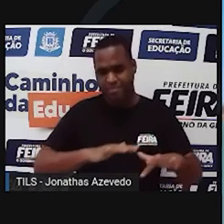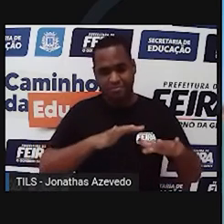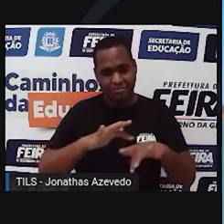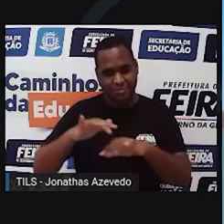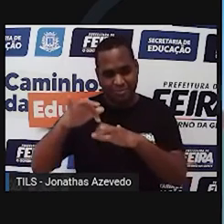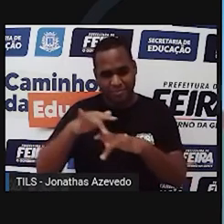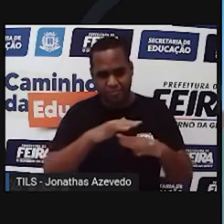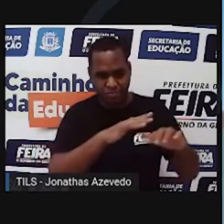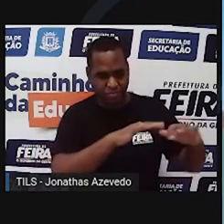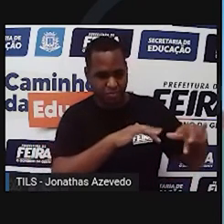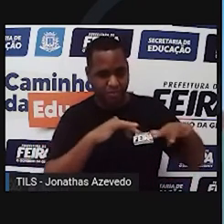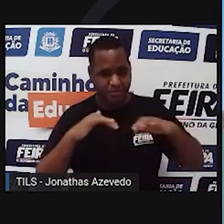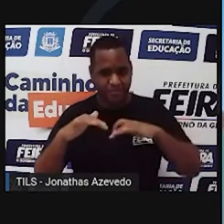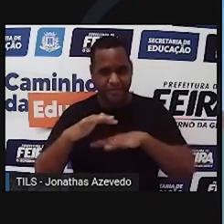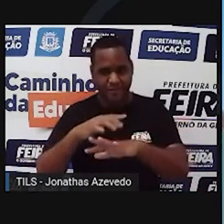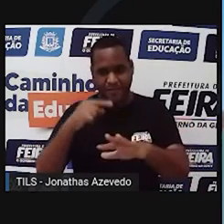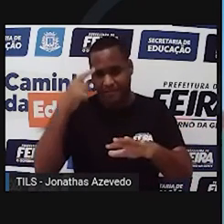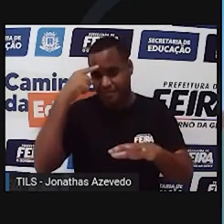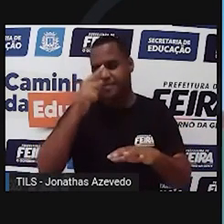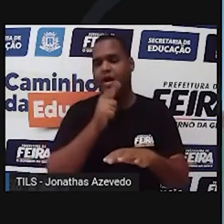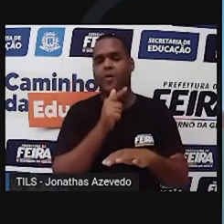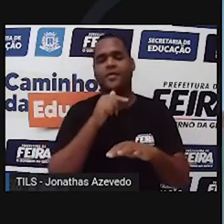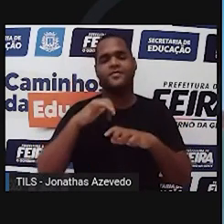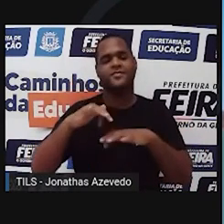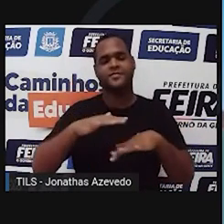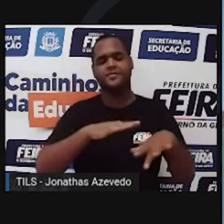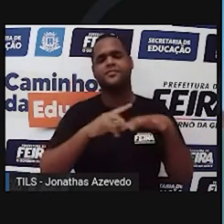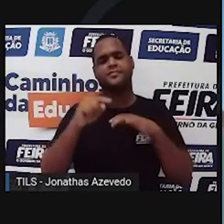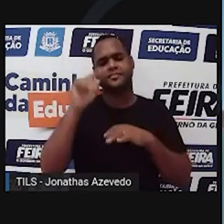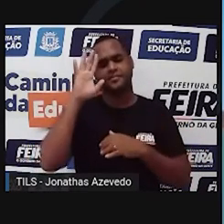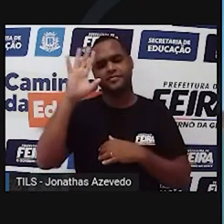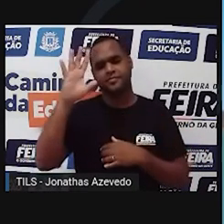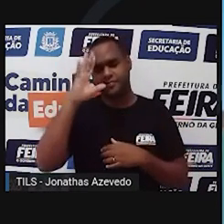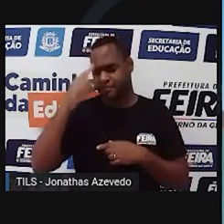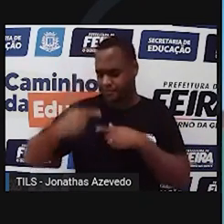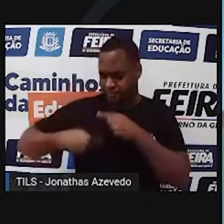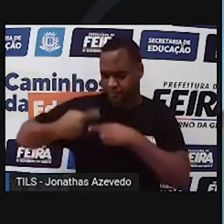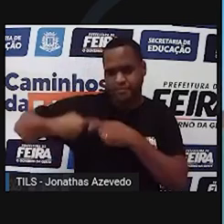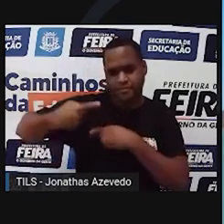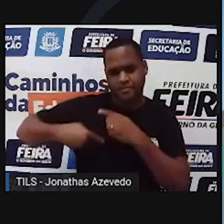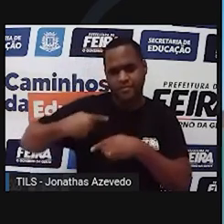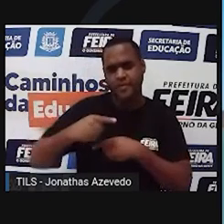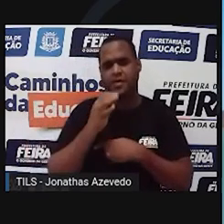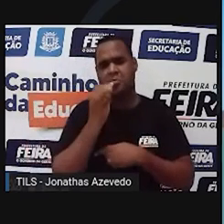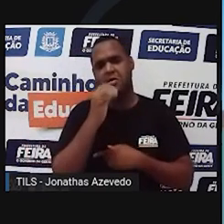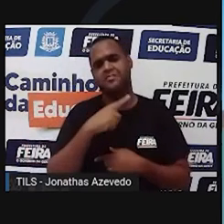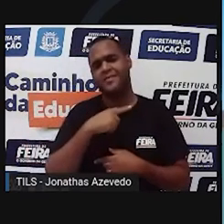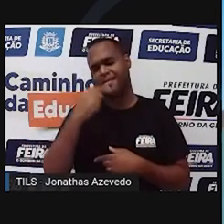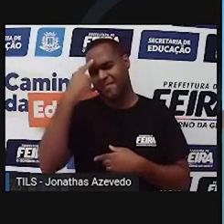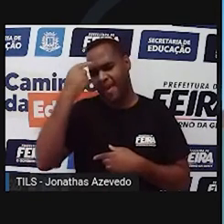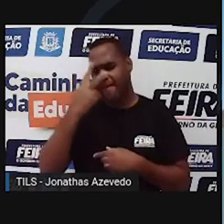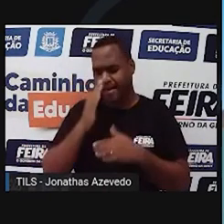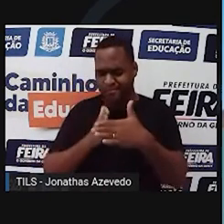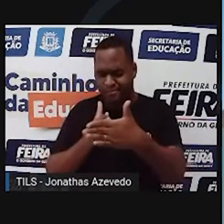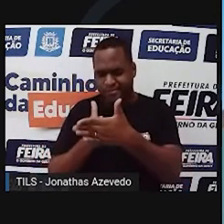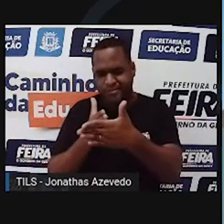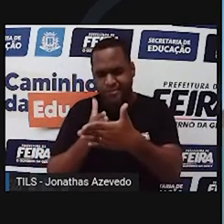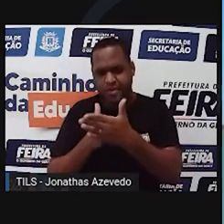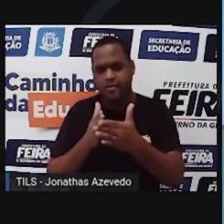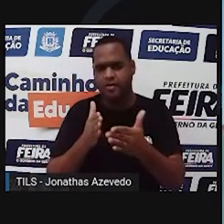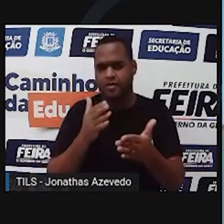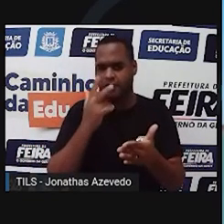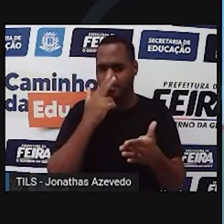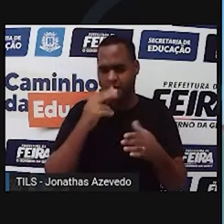desse mesmo rio. É importante pensarmos que uma hidrelétrica não necessariamente interrompe a navegação